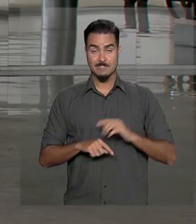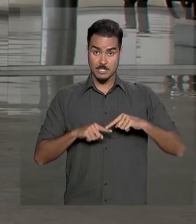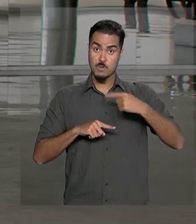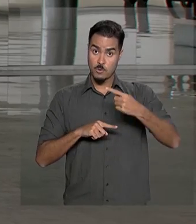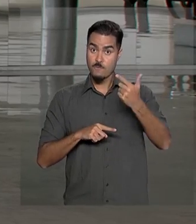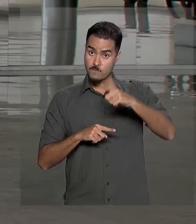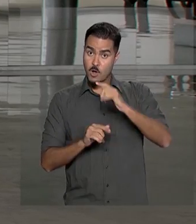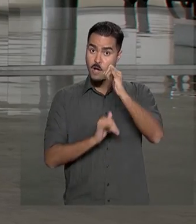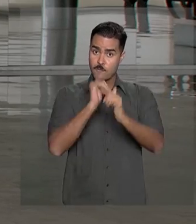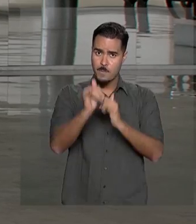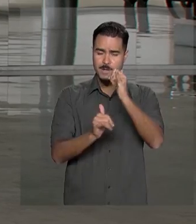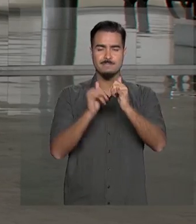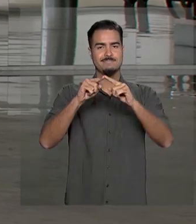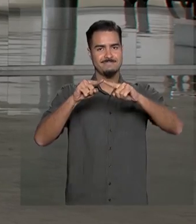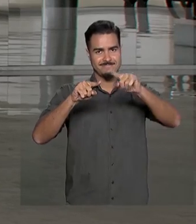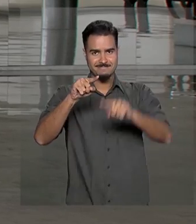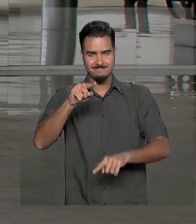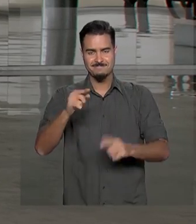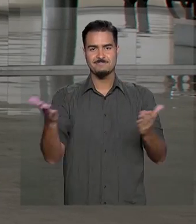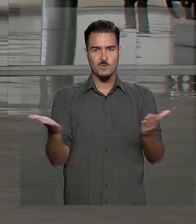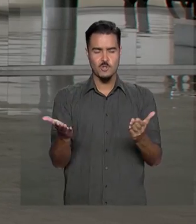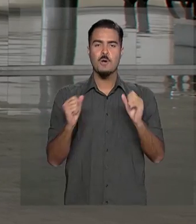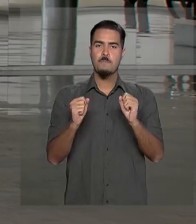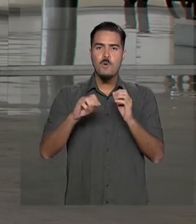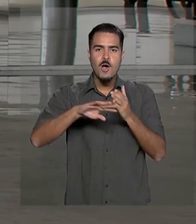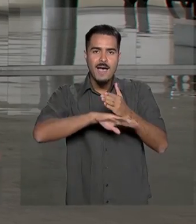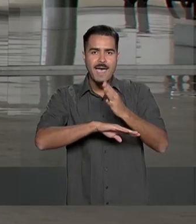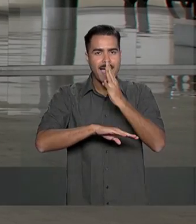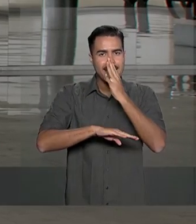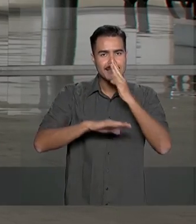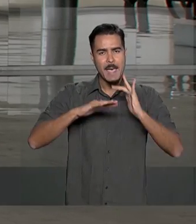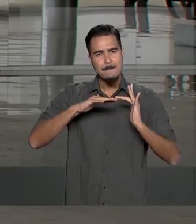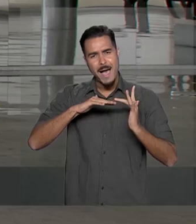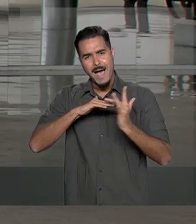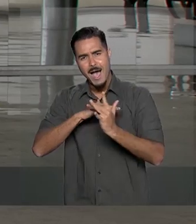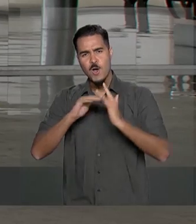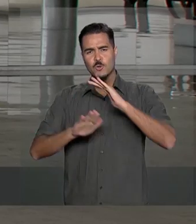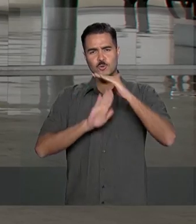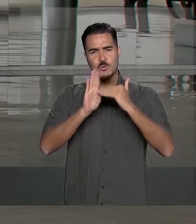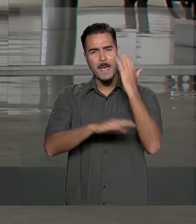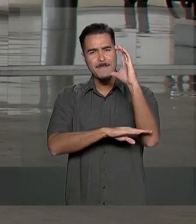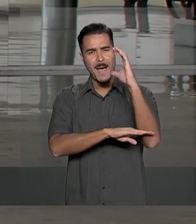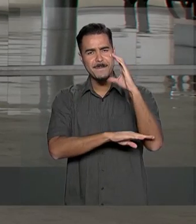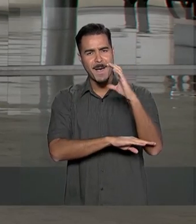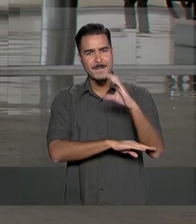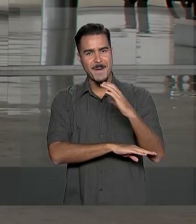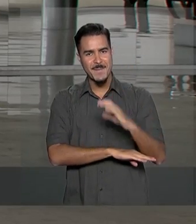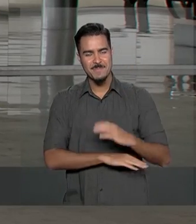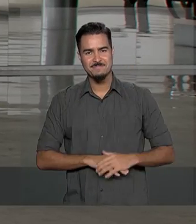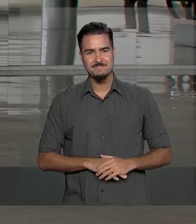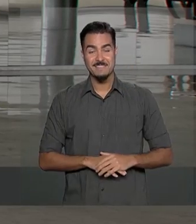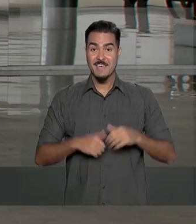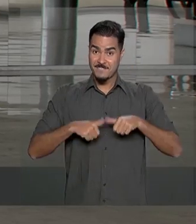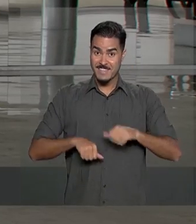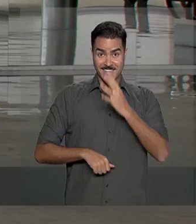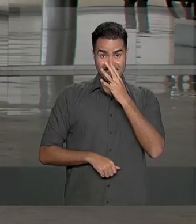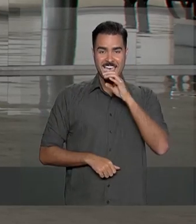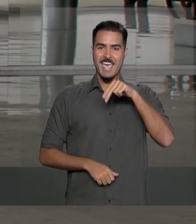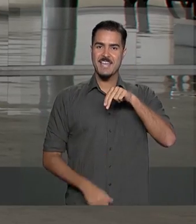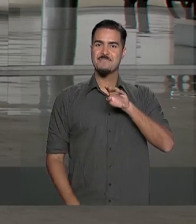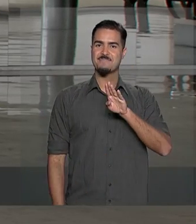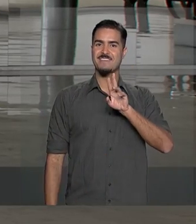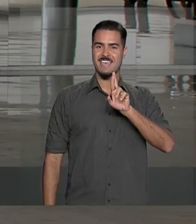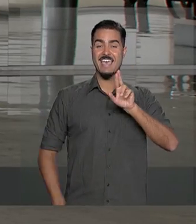qualquer momento com outras informações. Você também pode acompanhar toda a nossa programação nas nossas redes sociais. Fique com a gente na